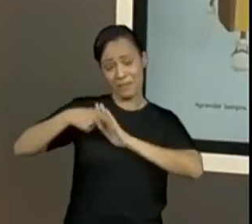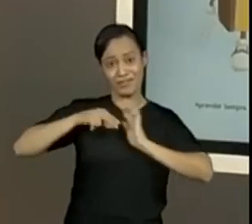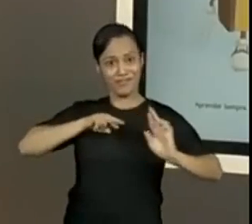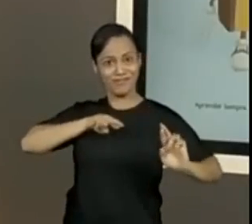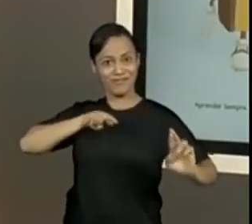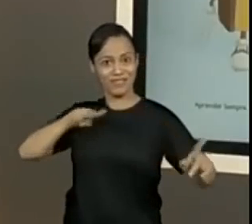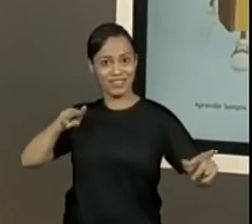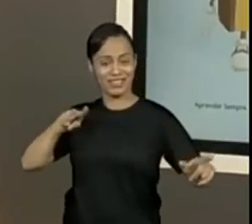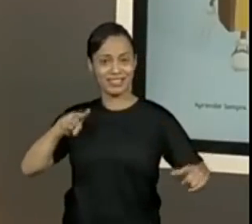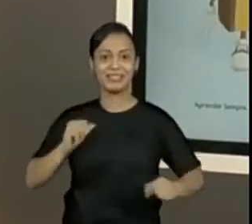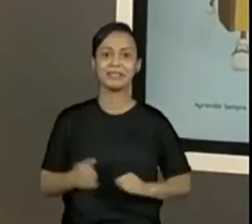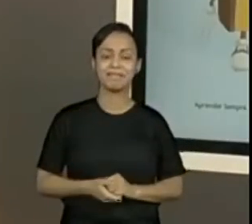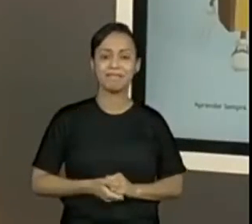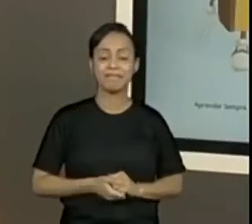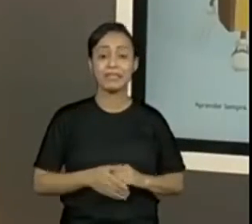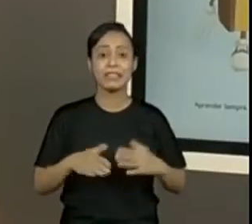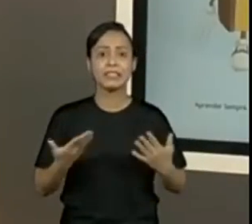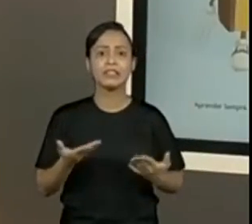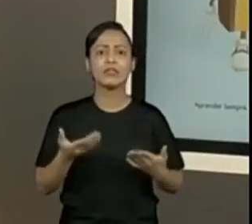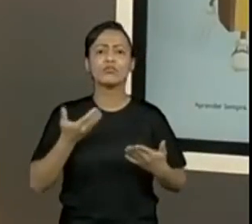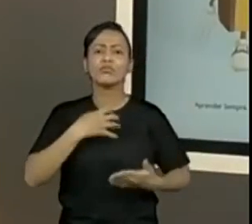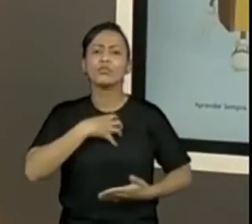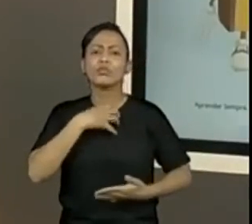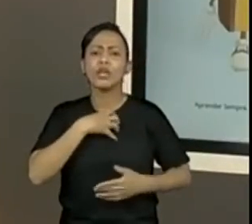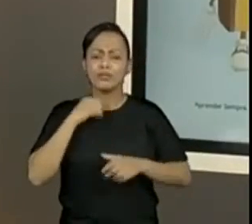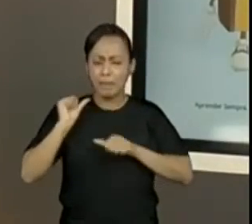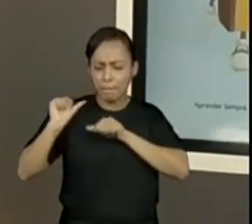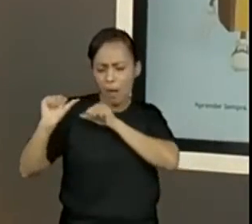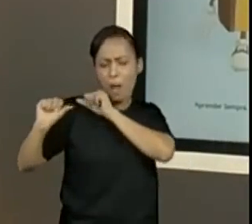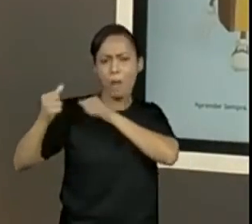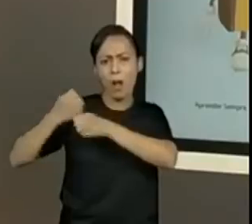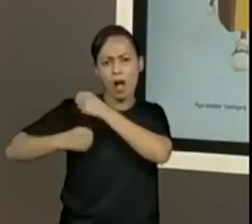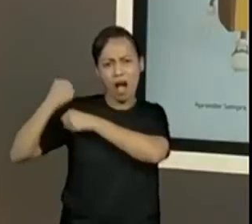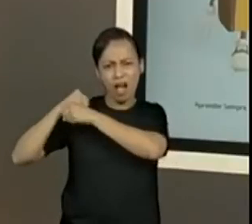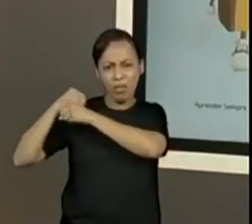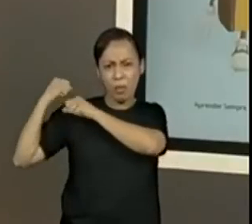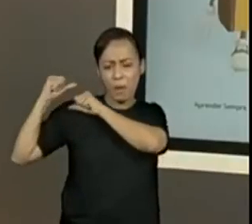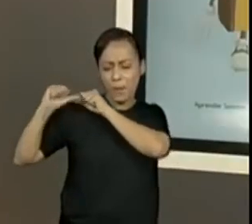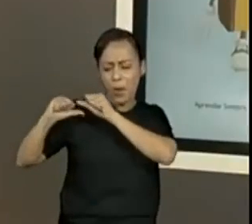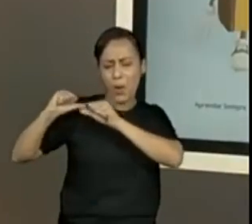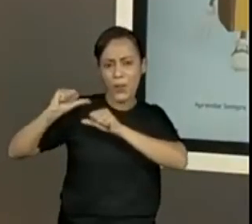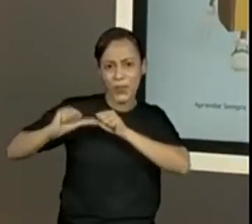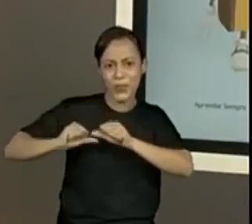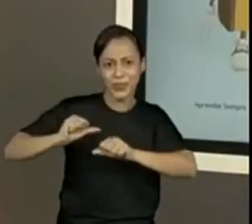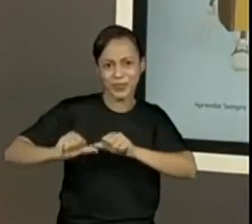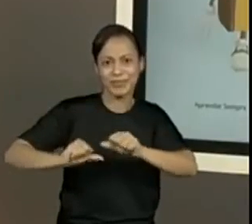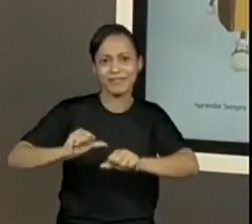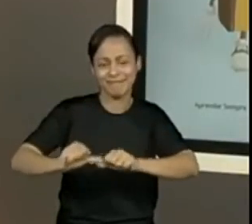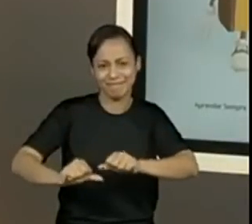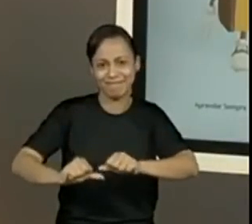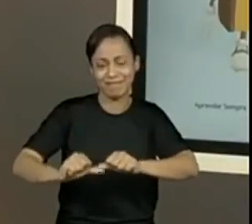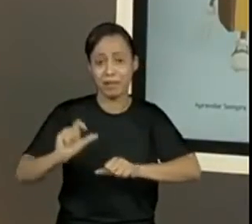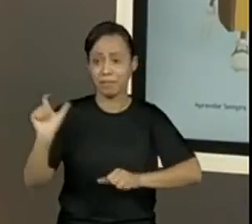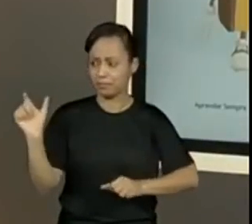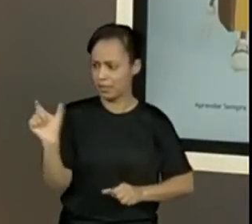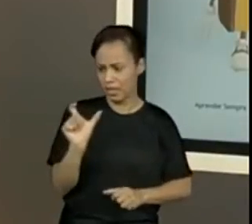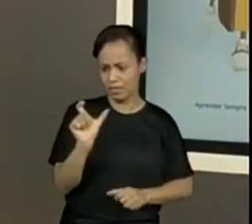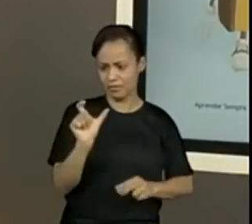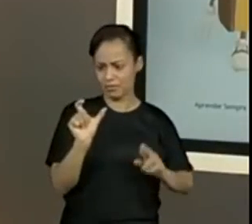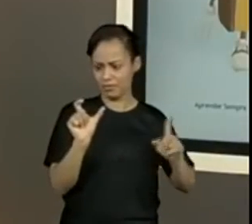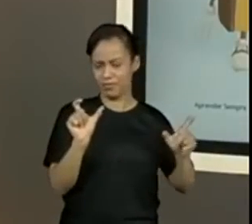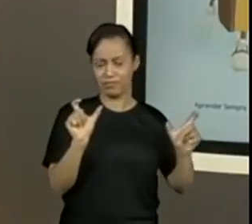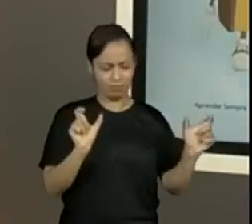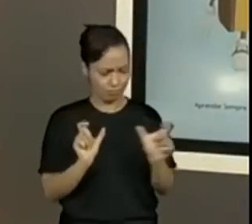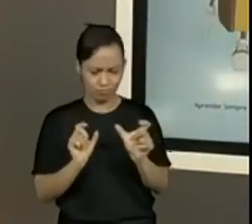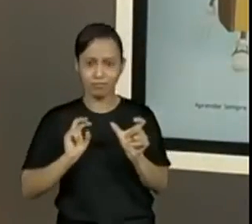fala, oralmente, e vem mudando. Como a professora Kelly falou muito bem, a questão de vai acrescentando uma palavra, vai tendo um